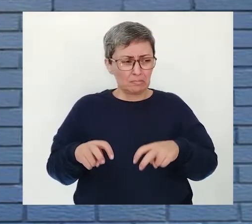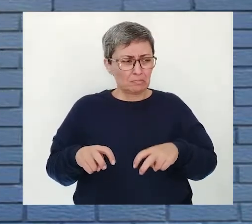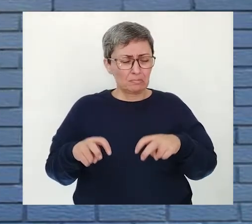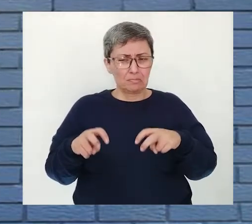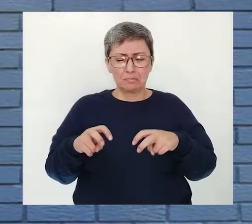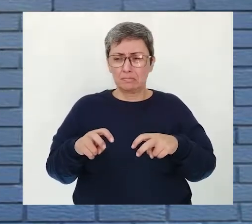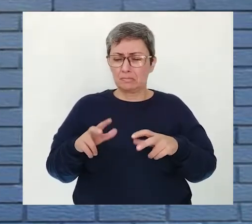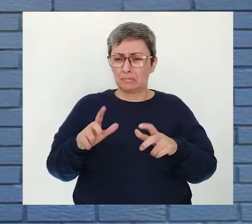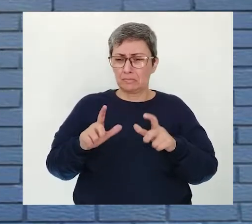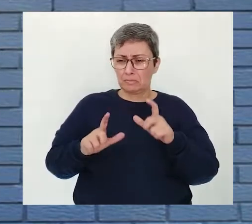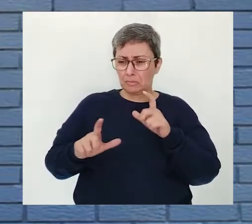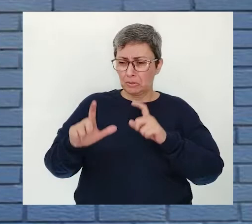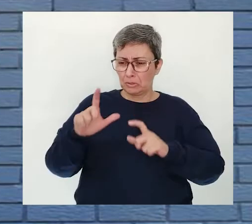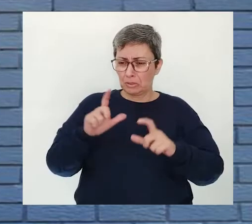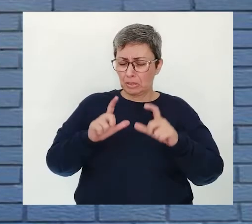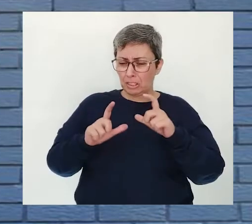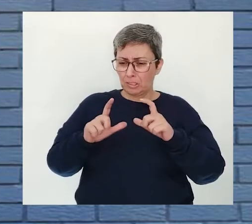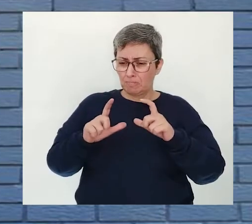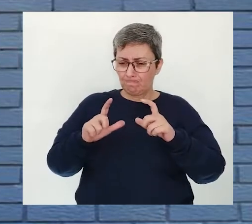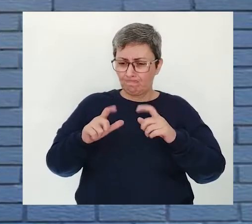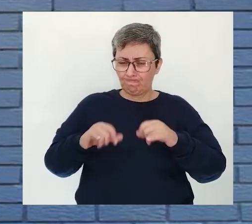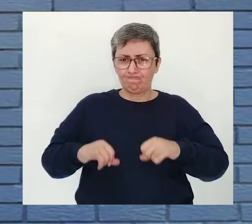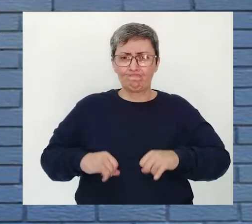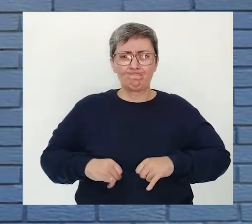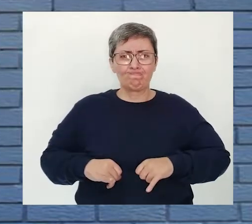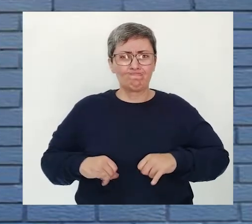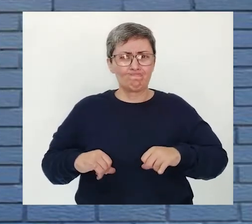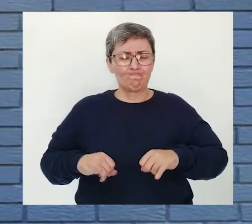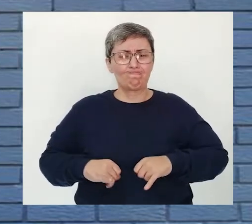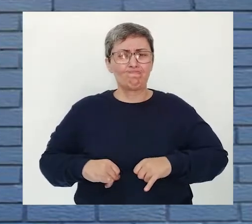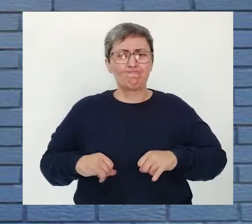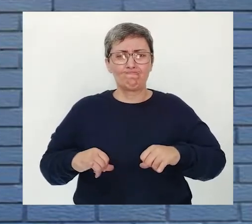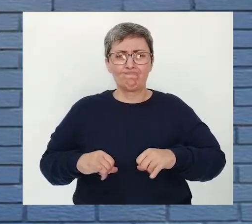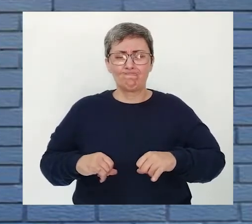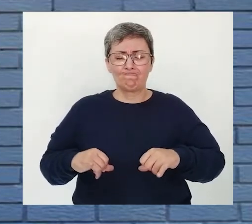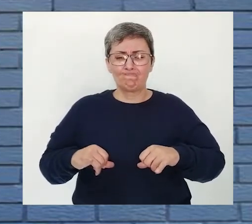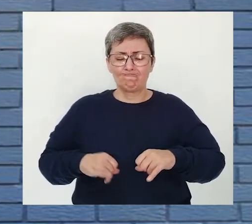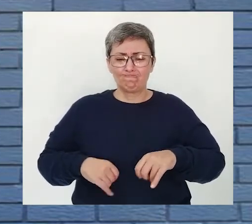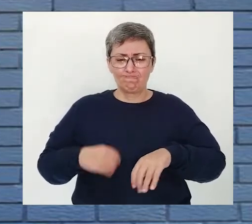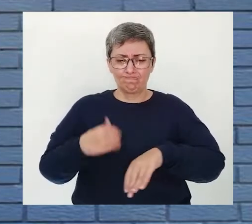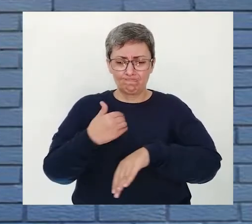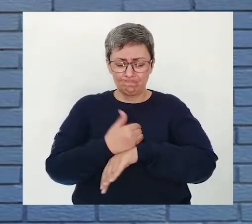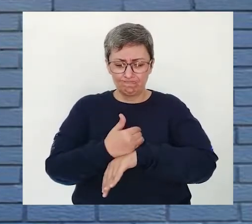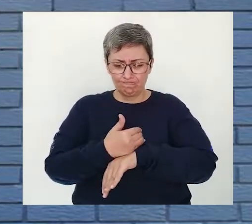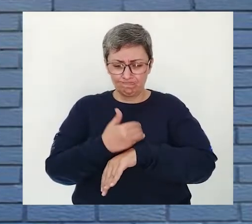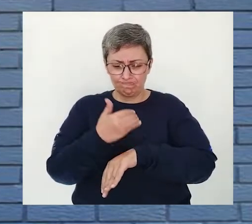Palavras que machucam A cada minuto Que são lembradas